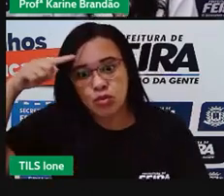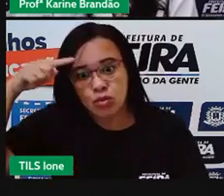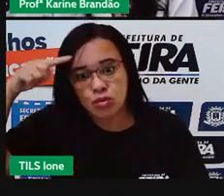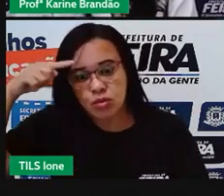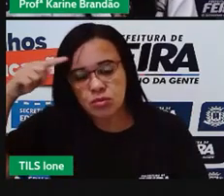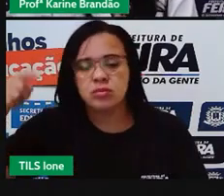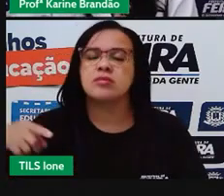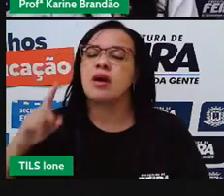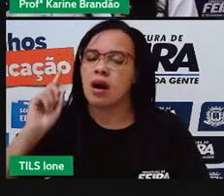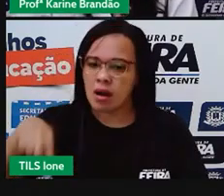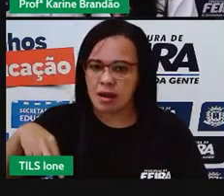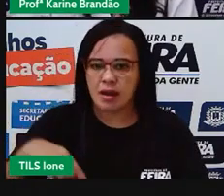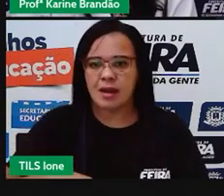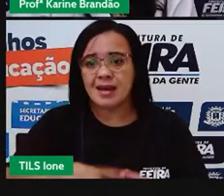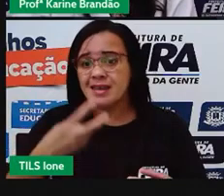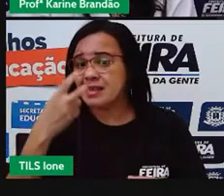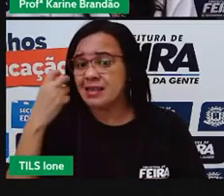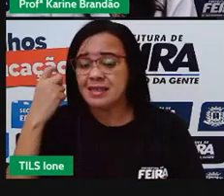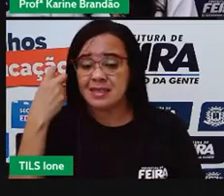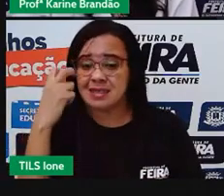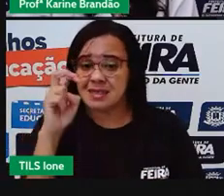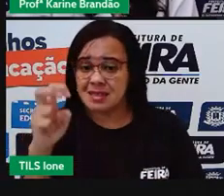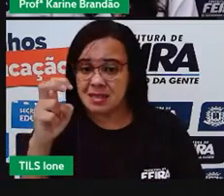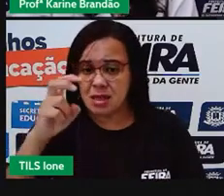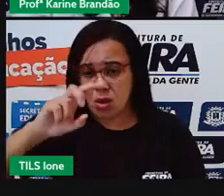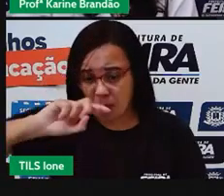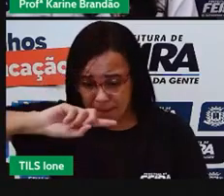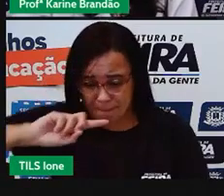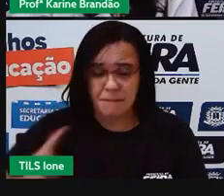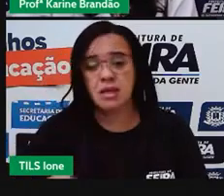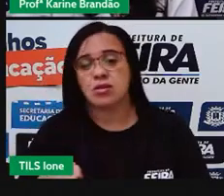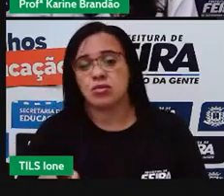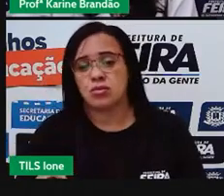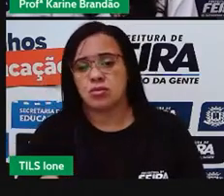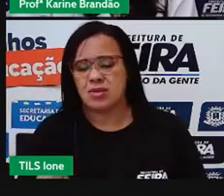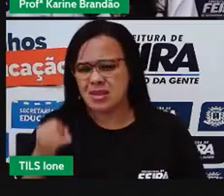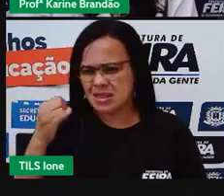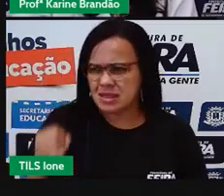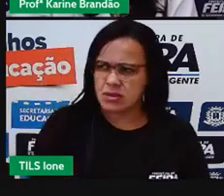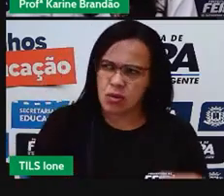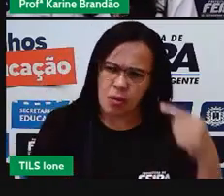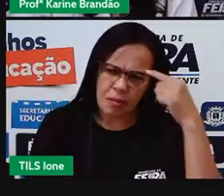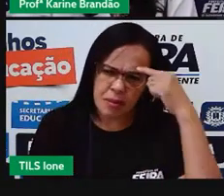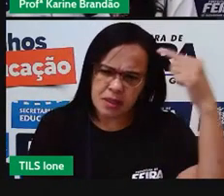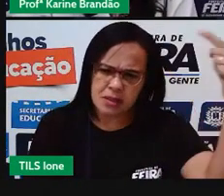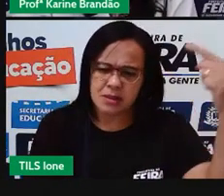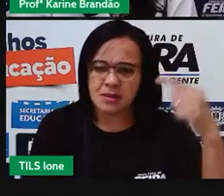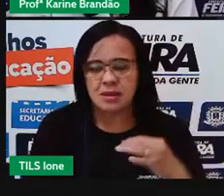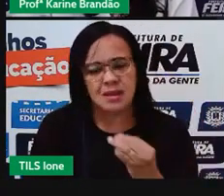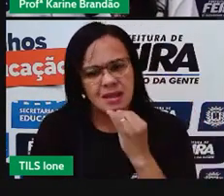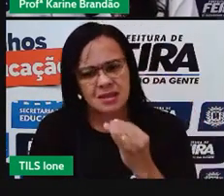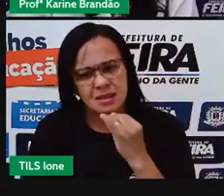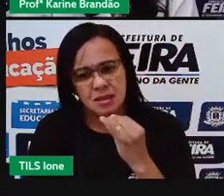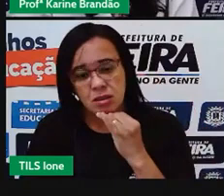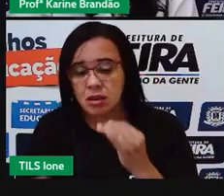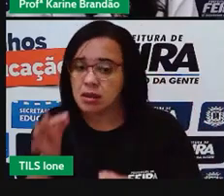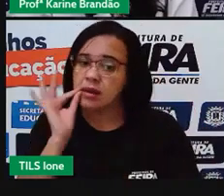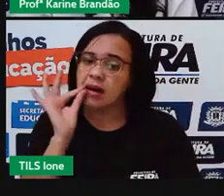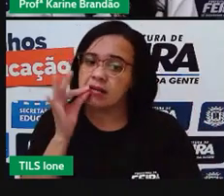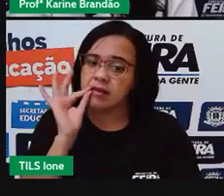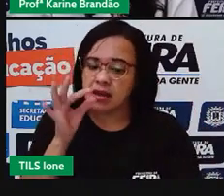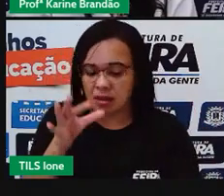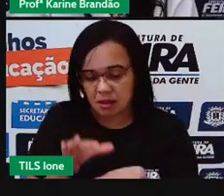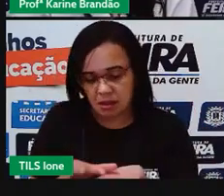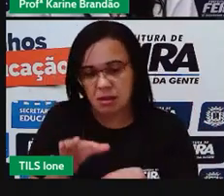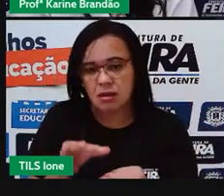né? Dependendo do que a gente come. E aí, se a gente for pensar, ó, uma xícara de café, a